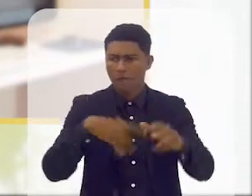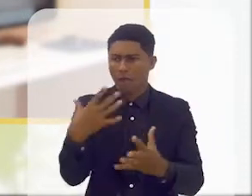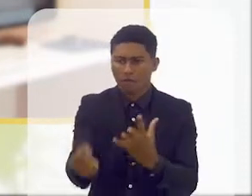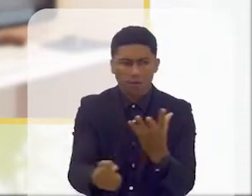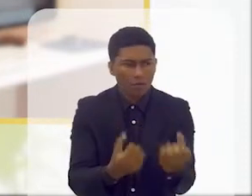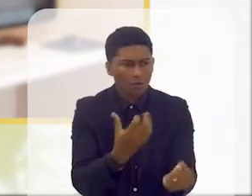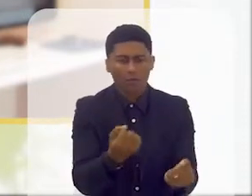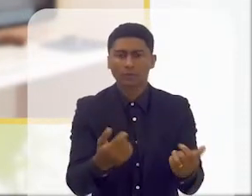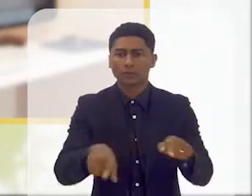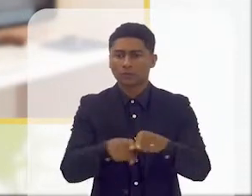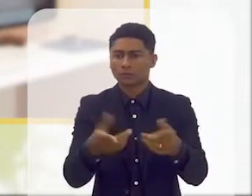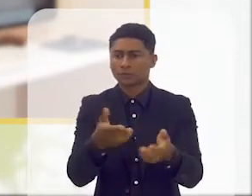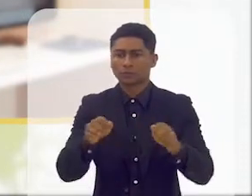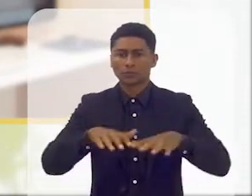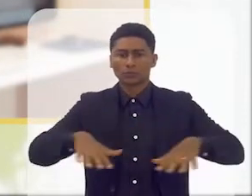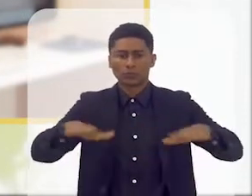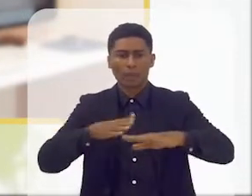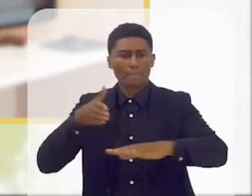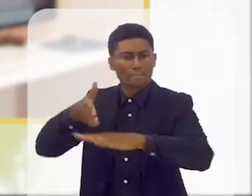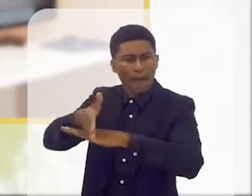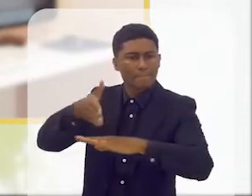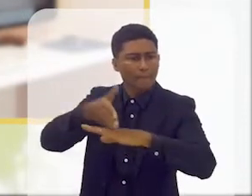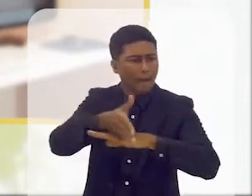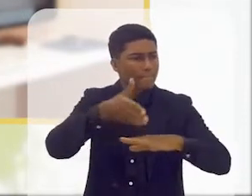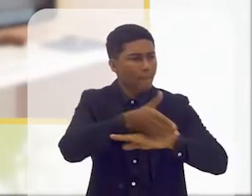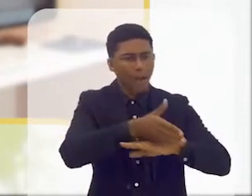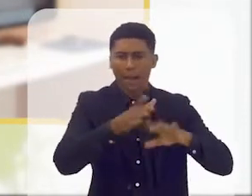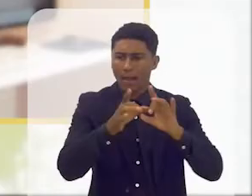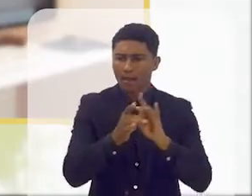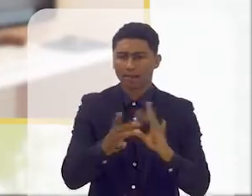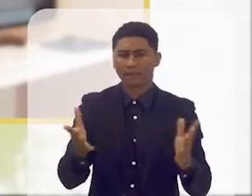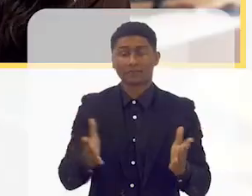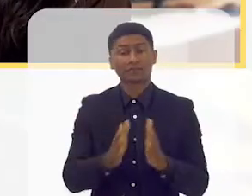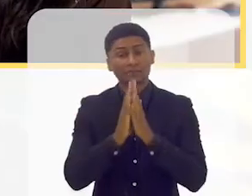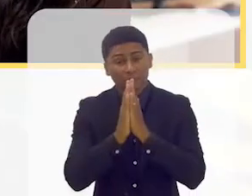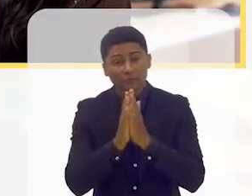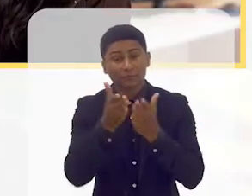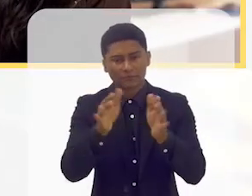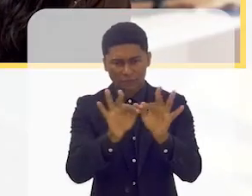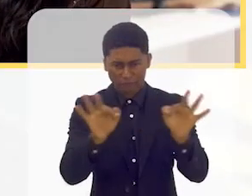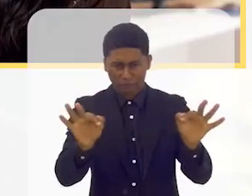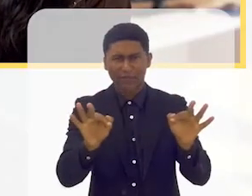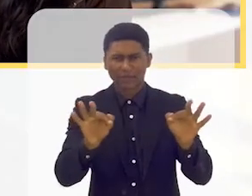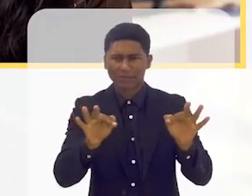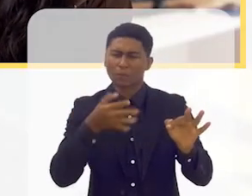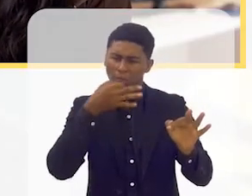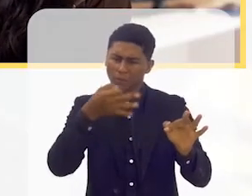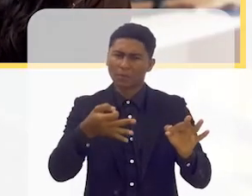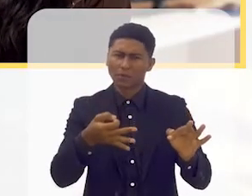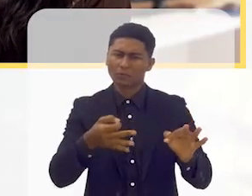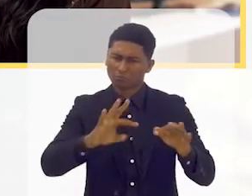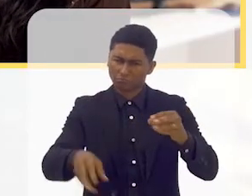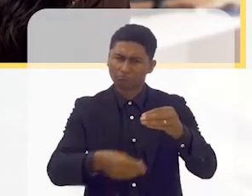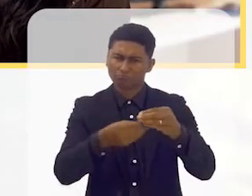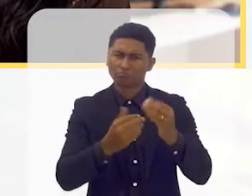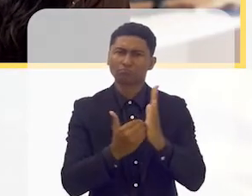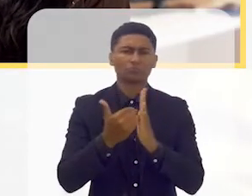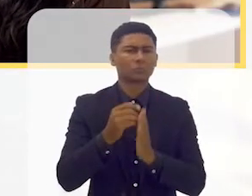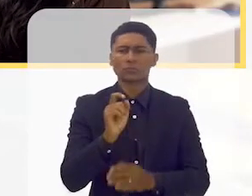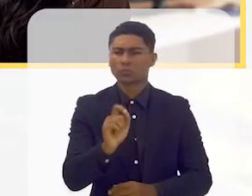participação plena em todos os domínios. Por favor, queria que a senhora comentasse essa frase riquíssima.